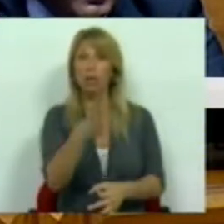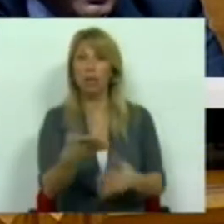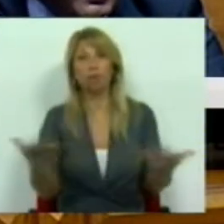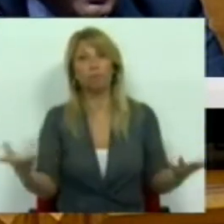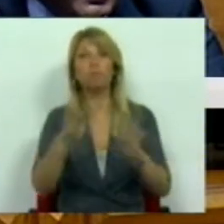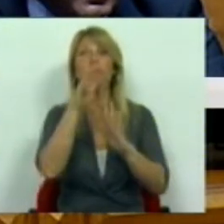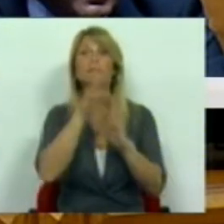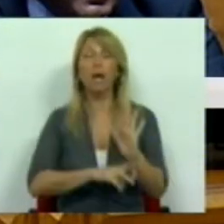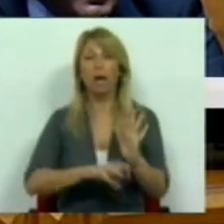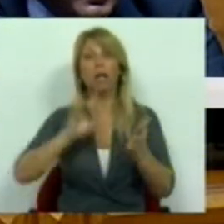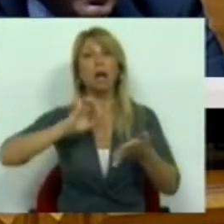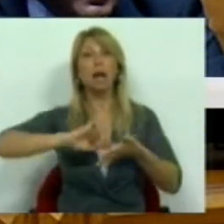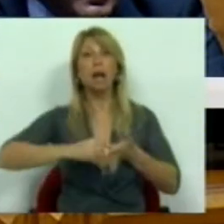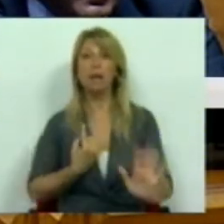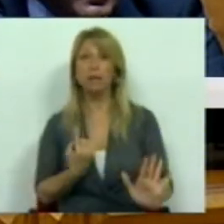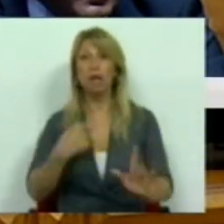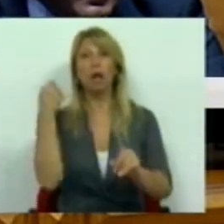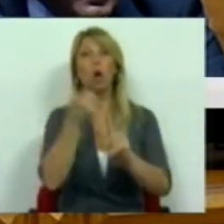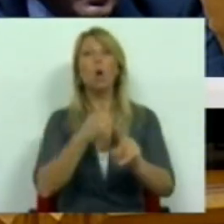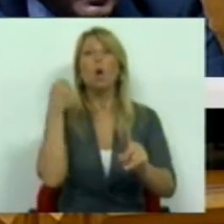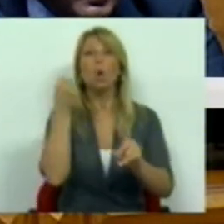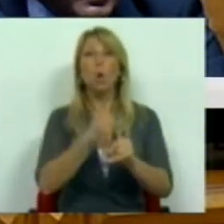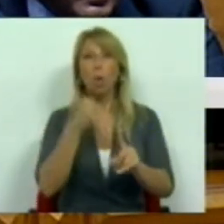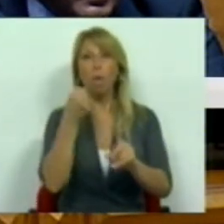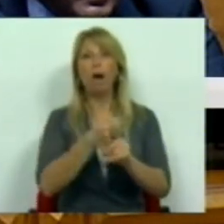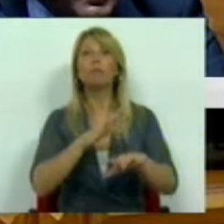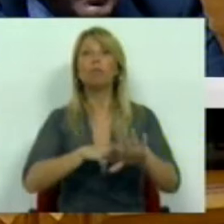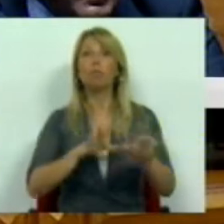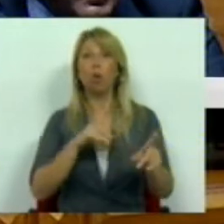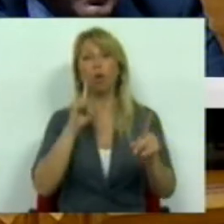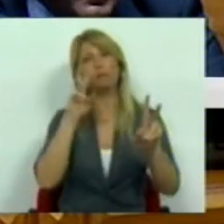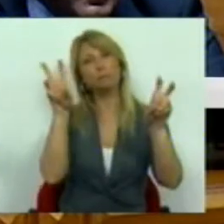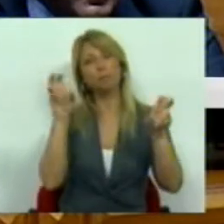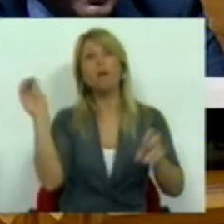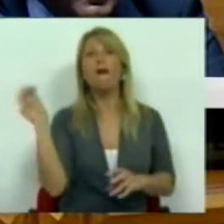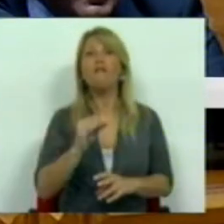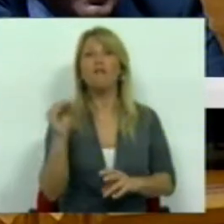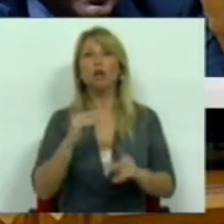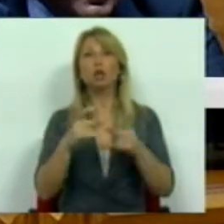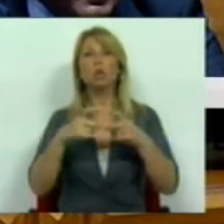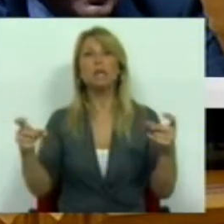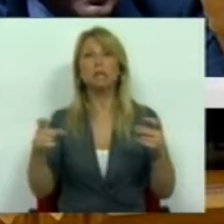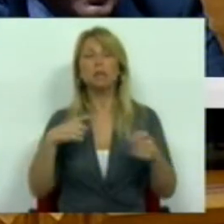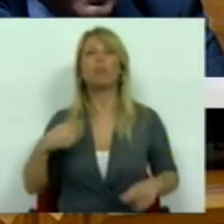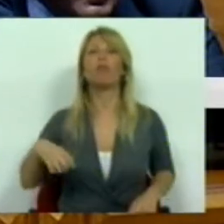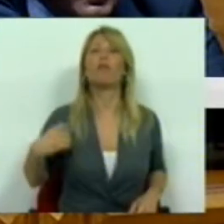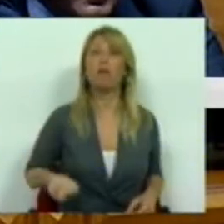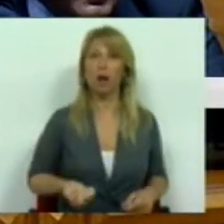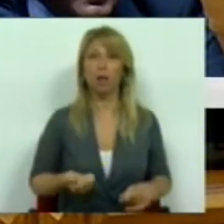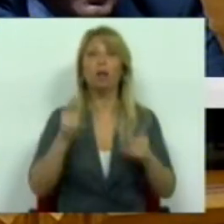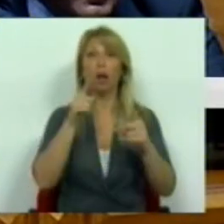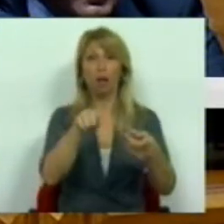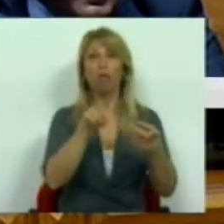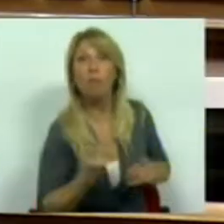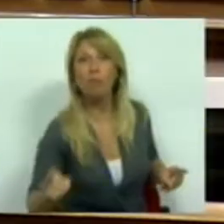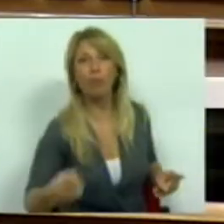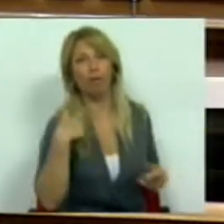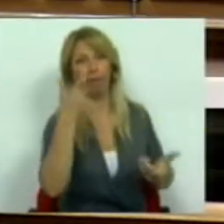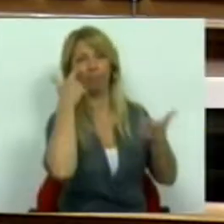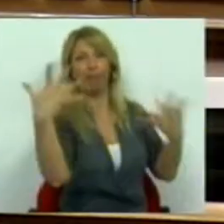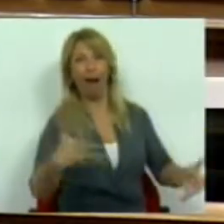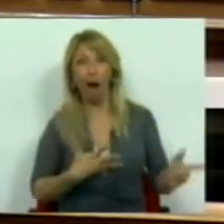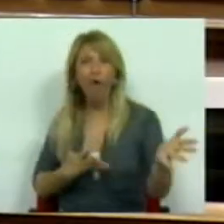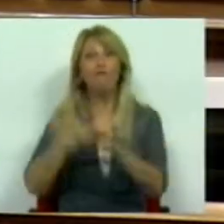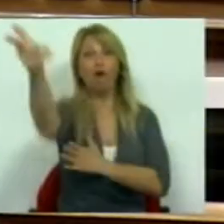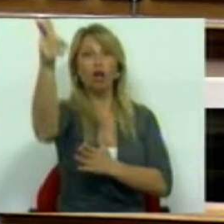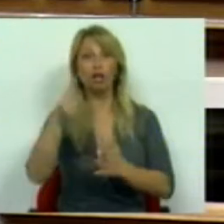as regras necessárias para o combate aos chamados falsos recibos verdes e, respectiva, conversão em contrato de trabalho. Porque no